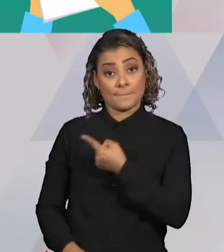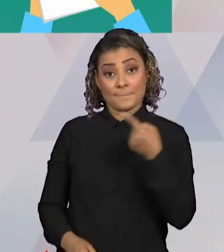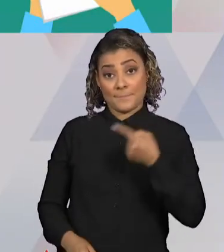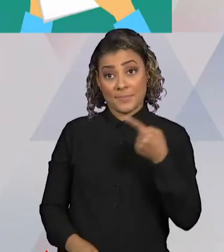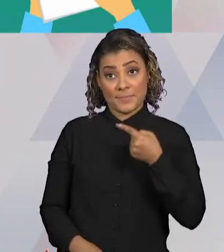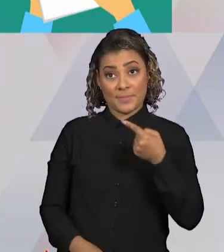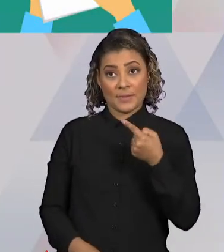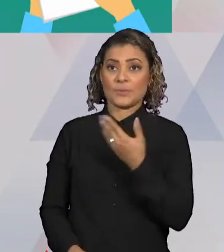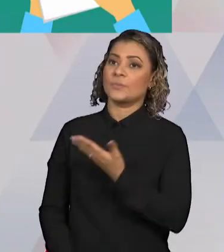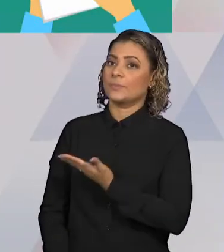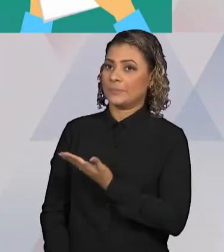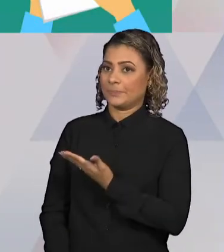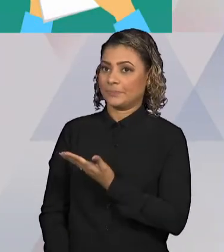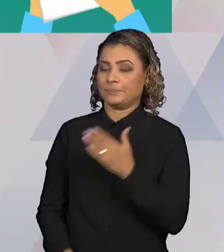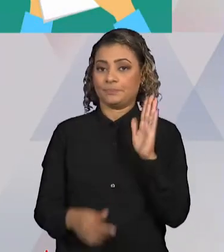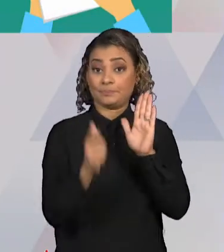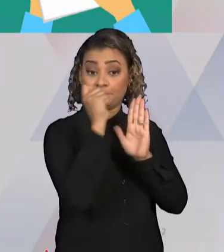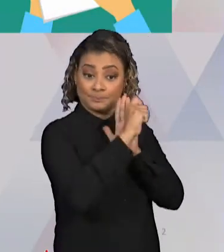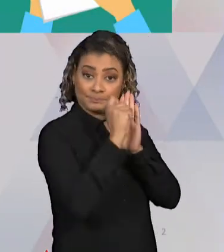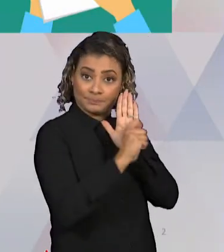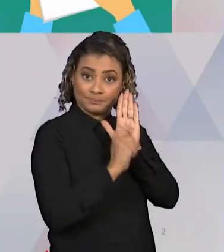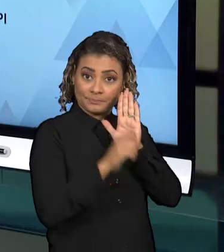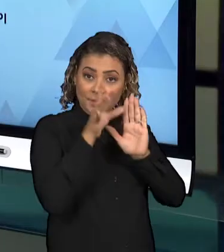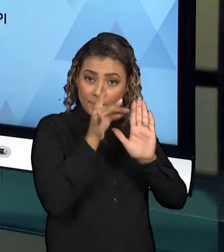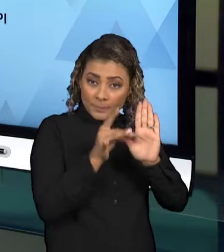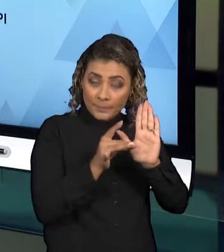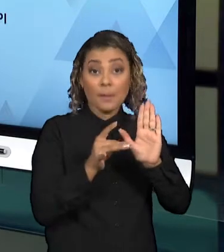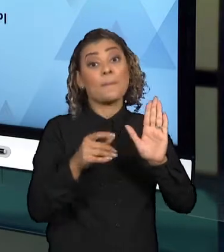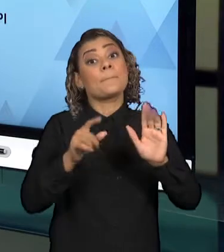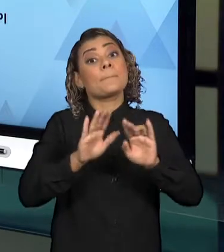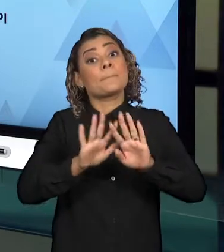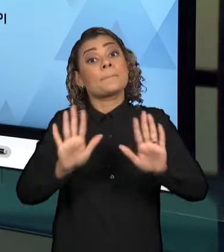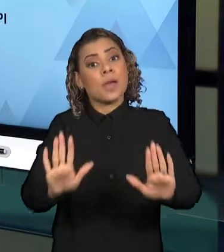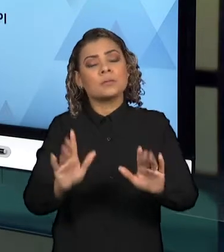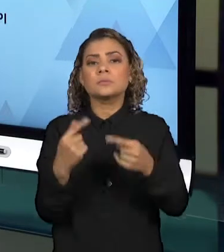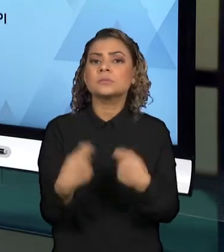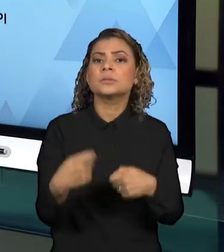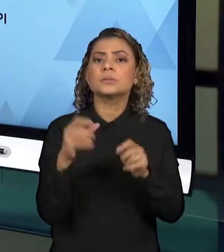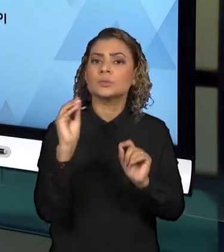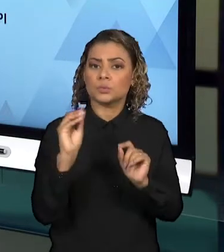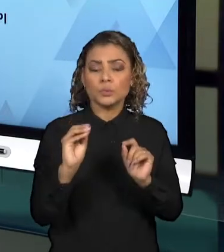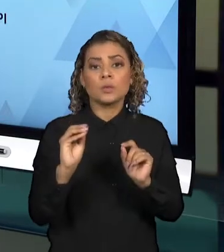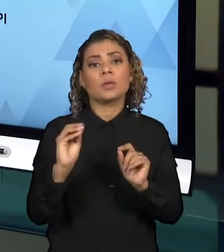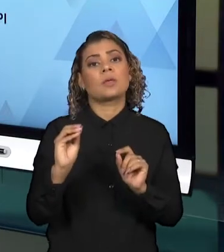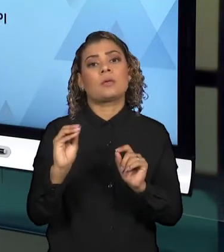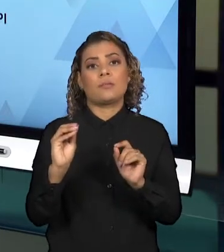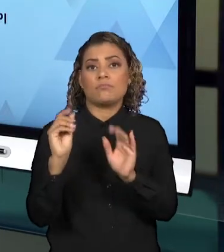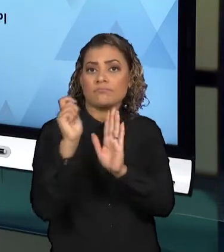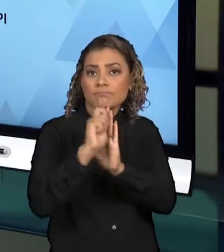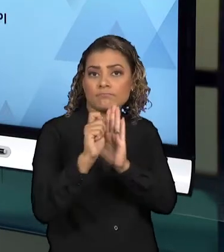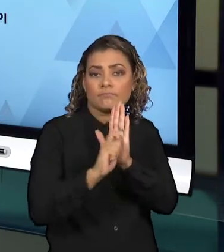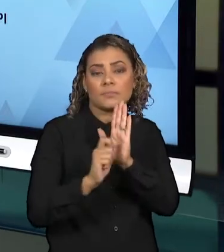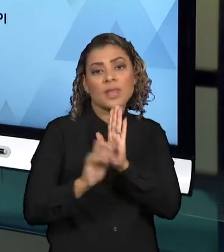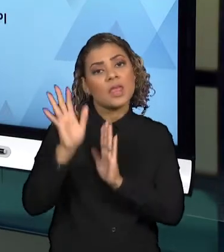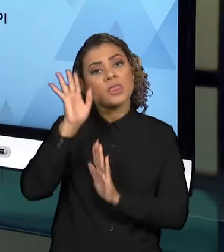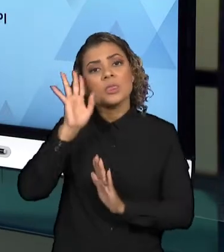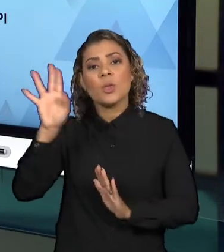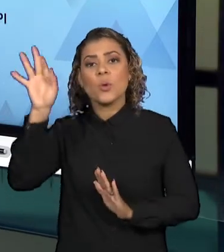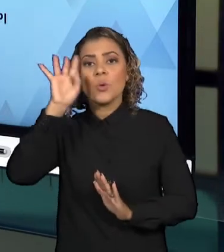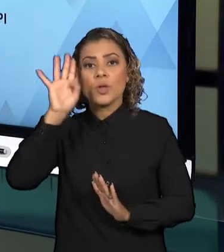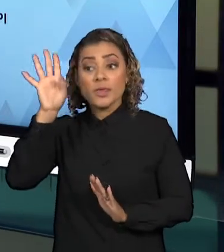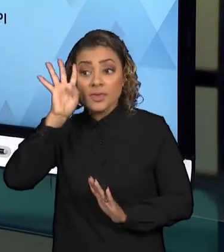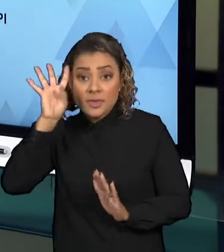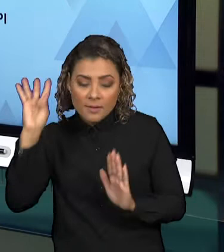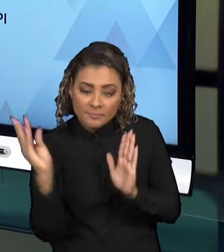preciso trazer alguns elementos que embasem essas descrições. Então, os estudos